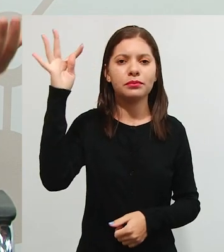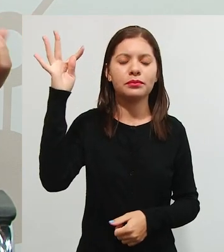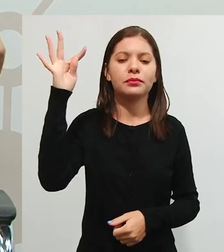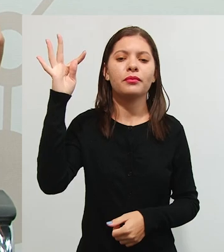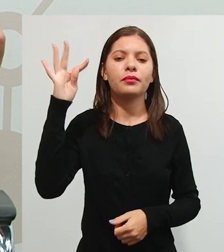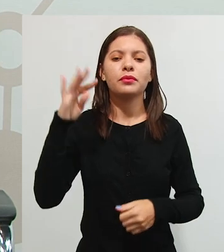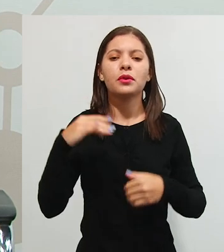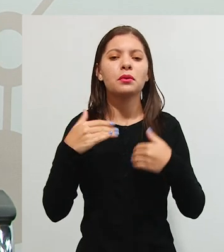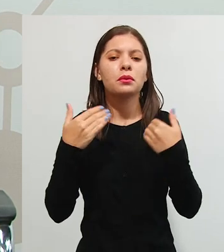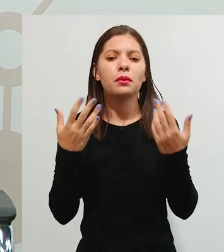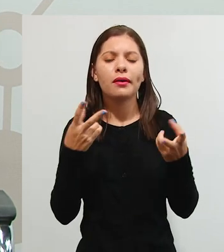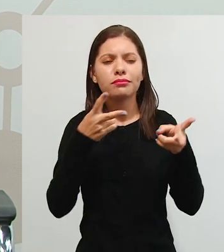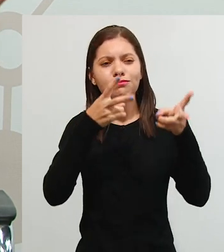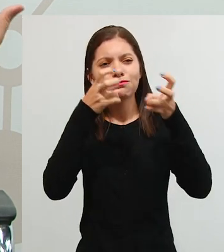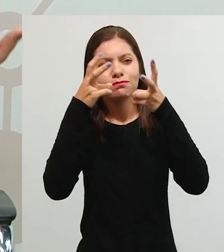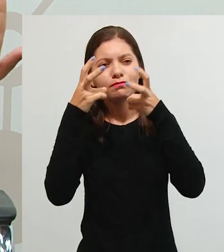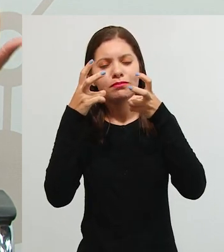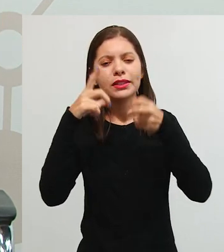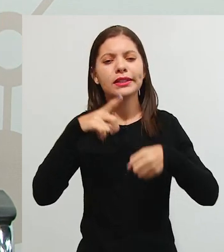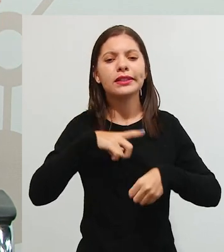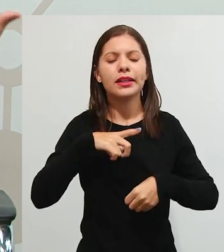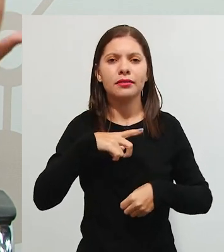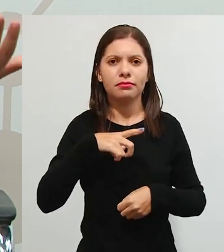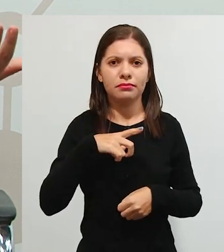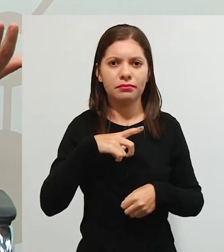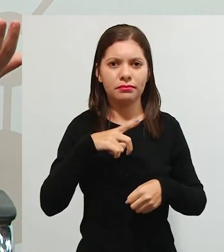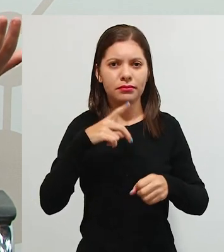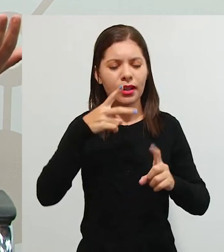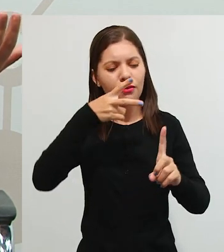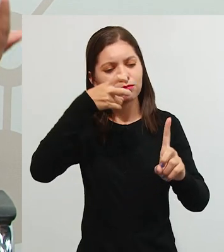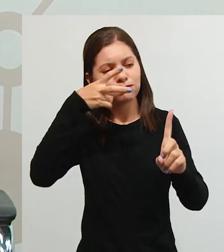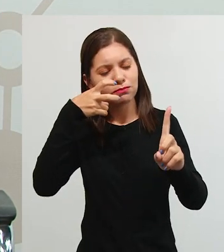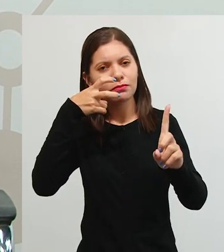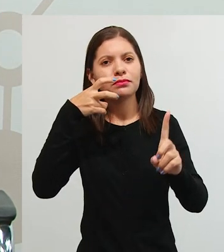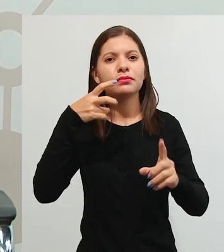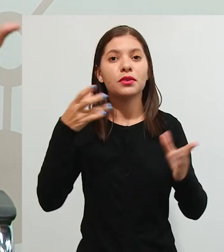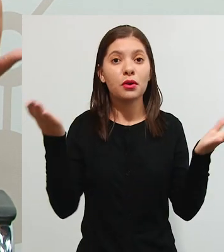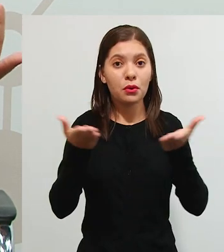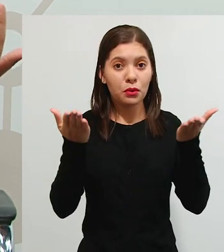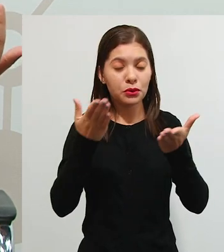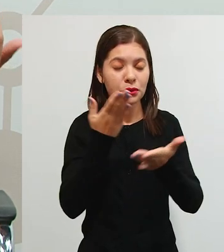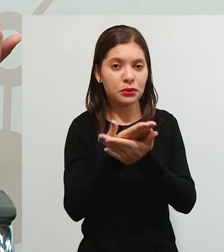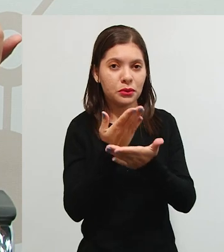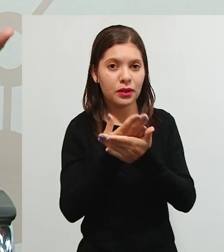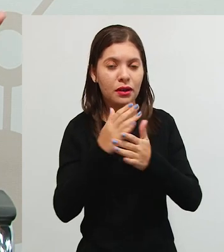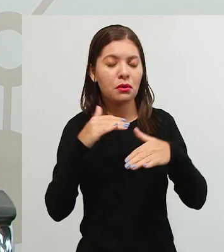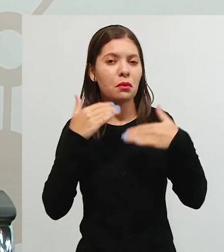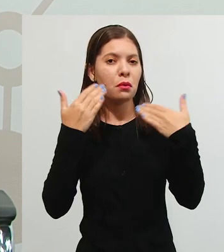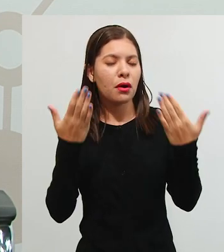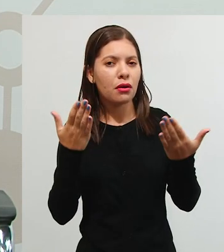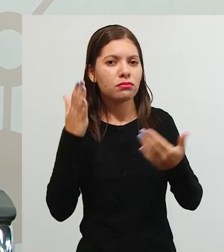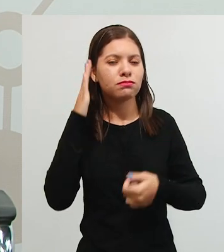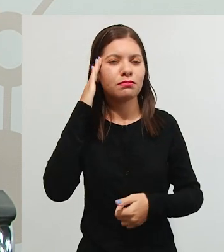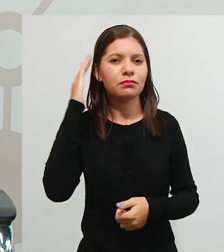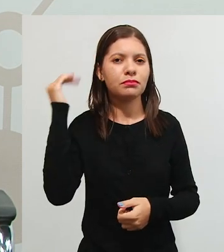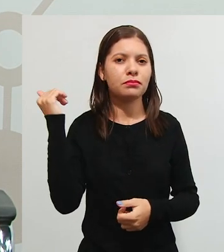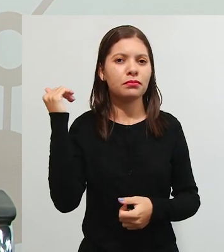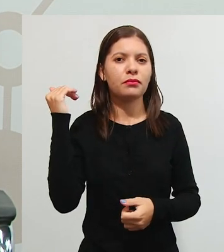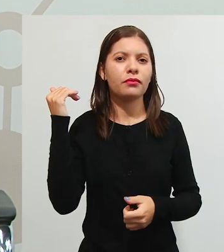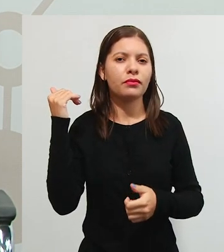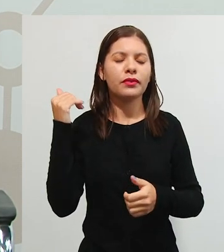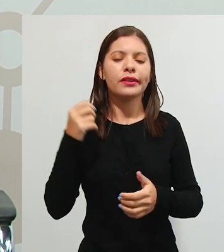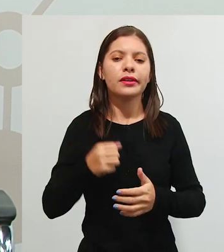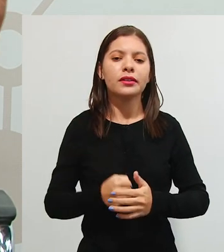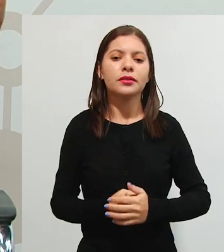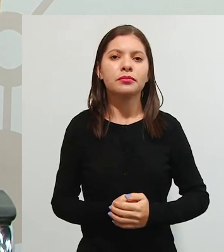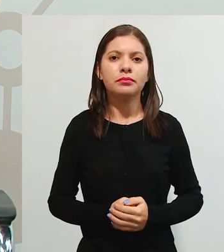a teoria, qual que é a concepção que tem esse olhar, né, nós vamos estudar hoje. Qual que é a concepção que